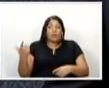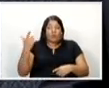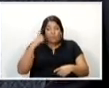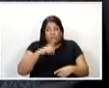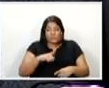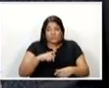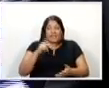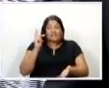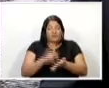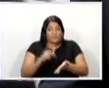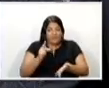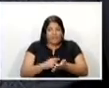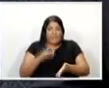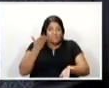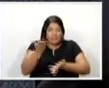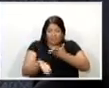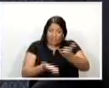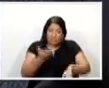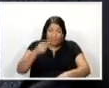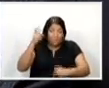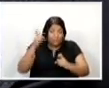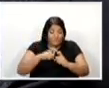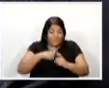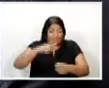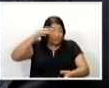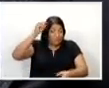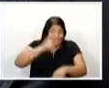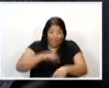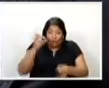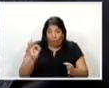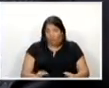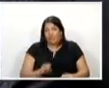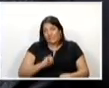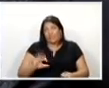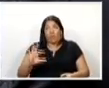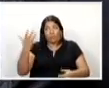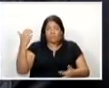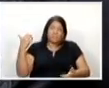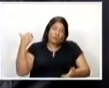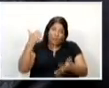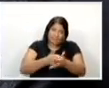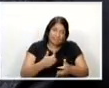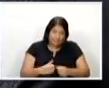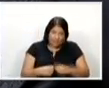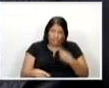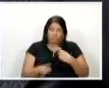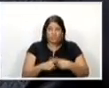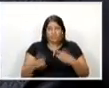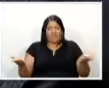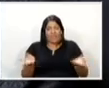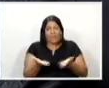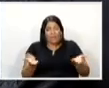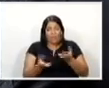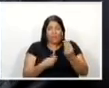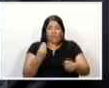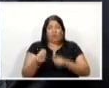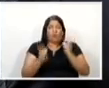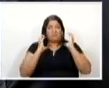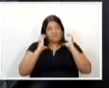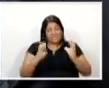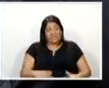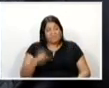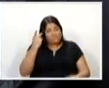o pronto atendimento médico em caso de acidente, em caso de emergência. Porque da maneira que nós estamos tratando o cidadão